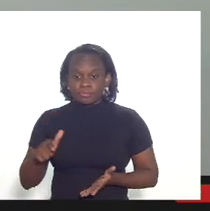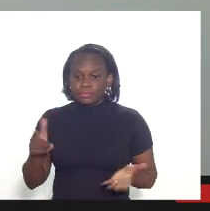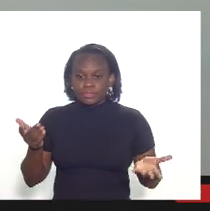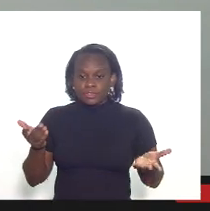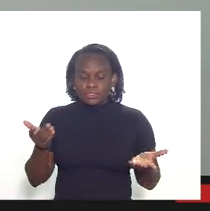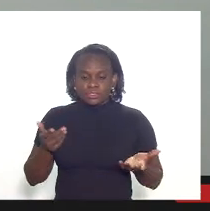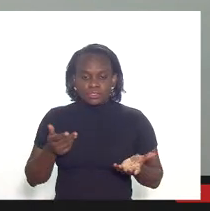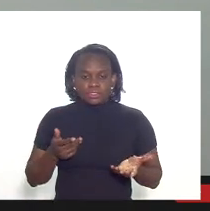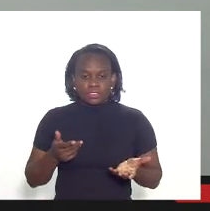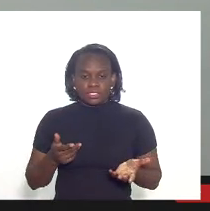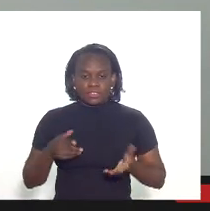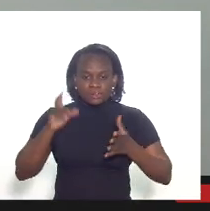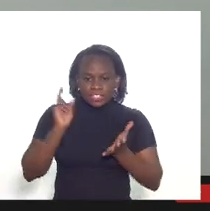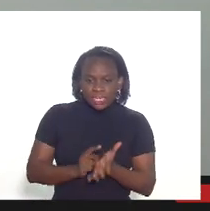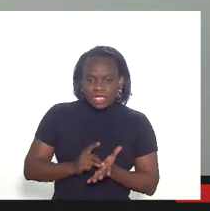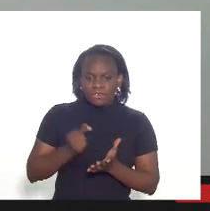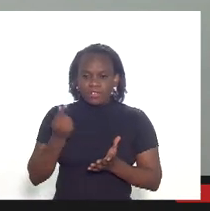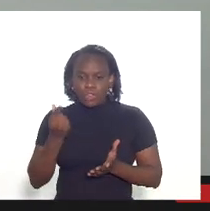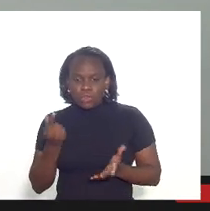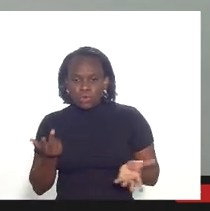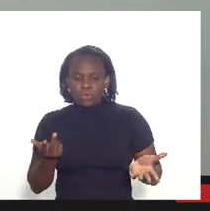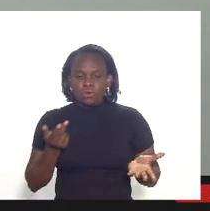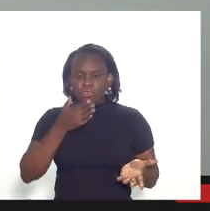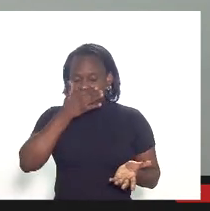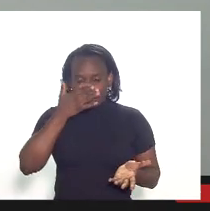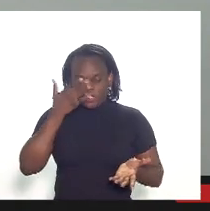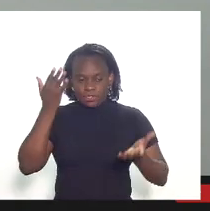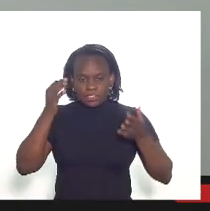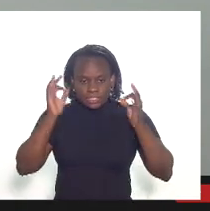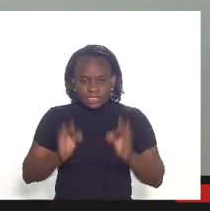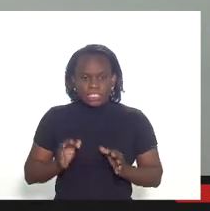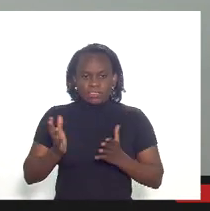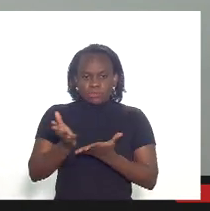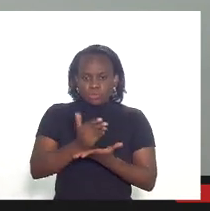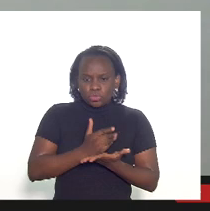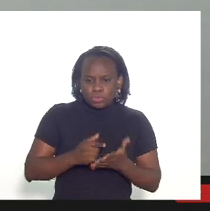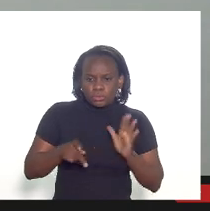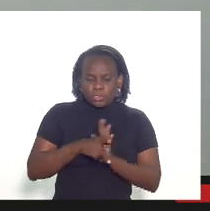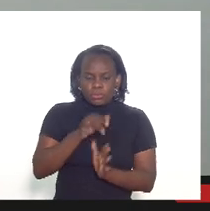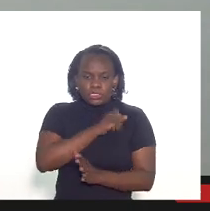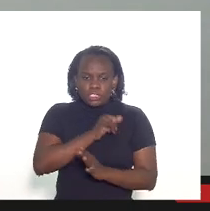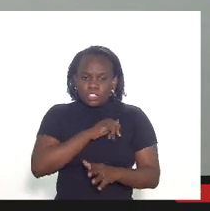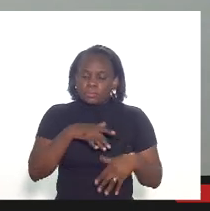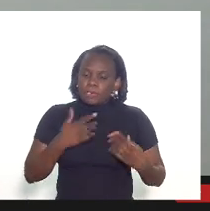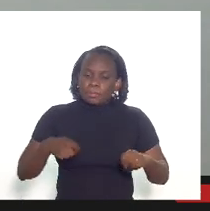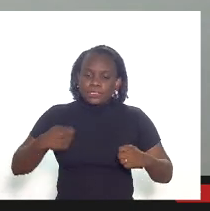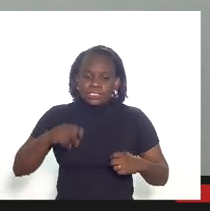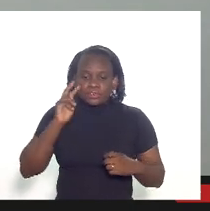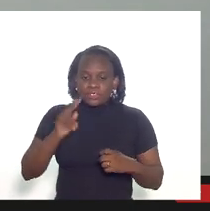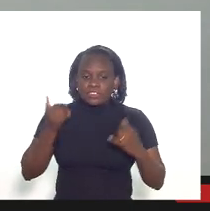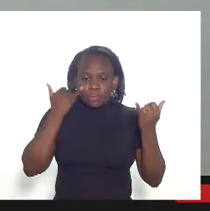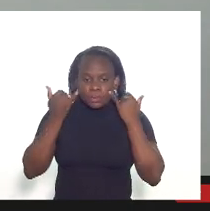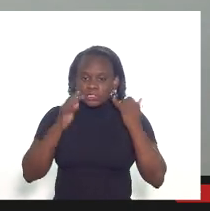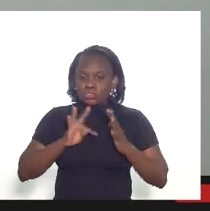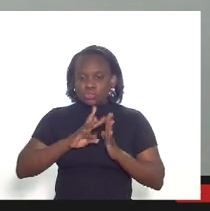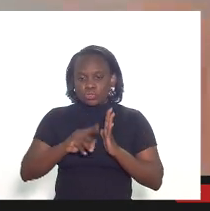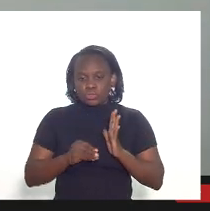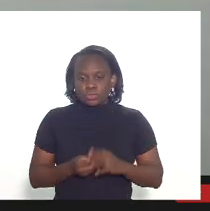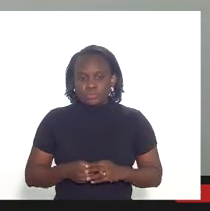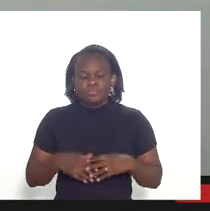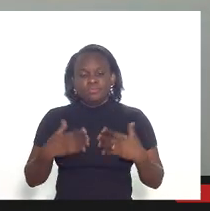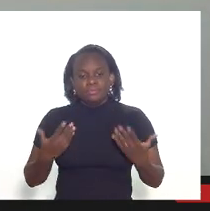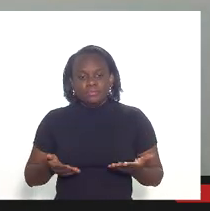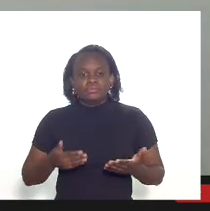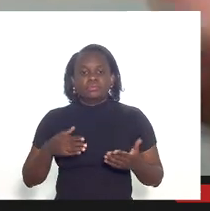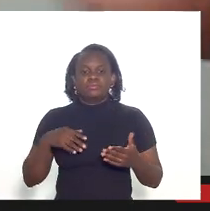com veracidade os valores devidamente recolhidos ao Rio de Janeiro sem olhar a integralidade das informações bom então com